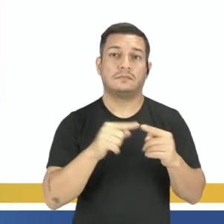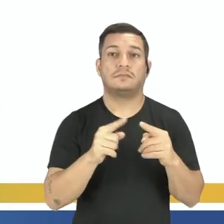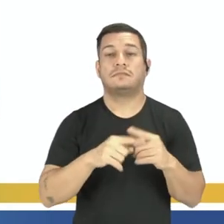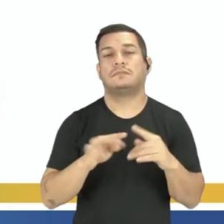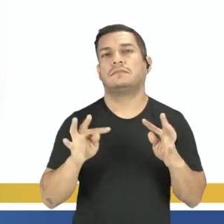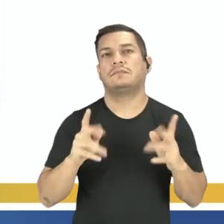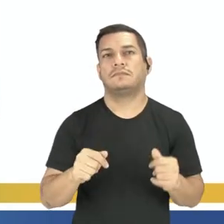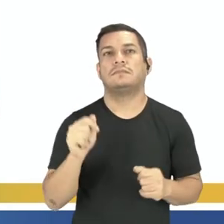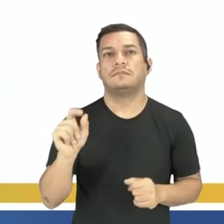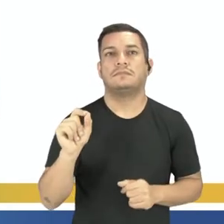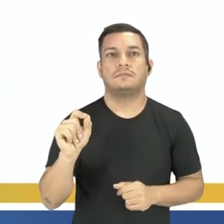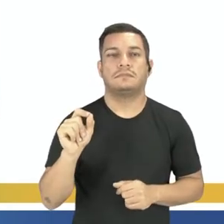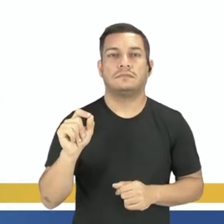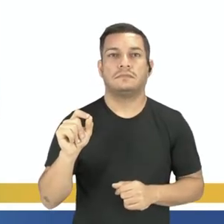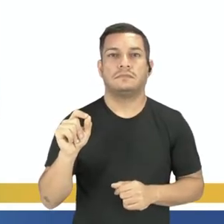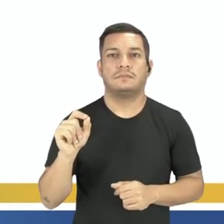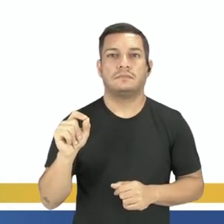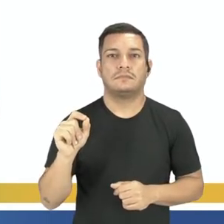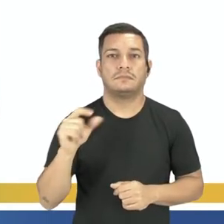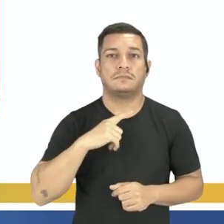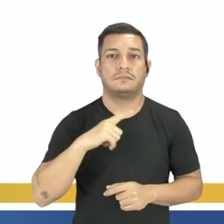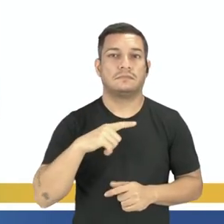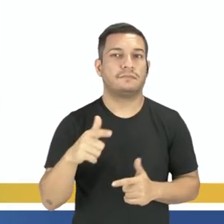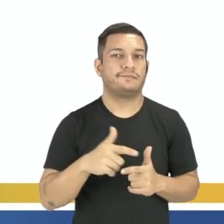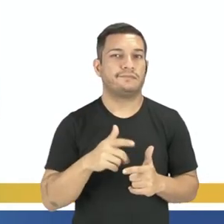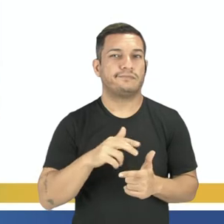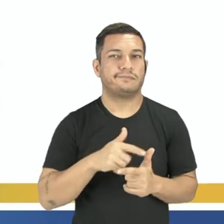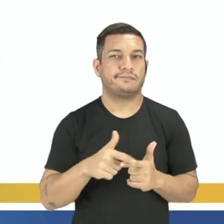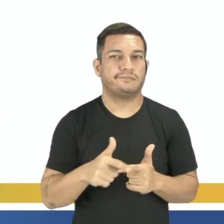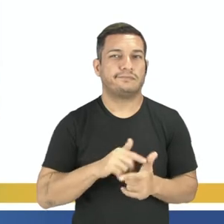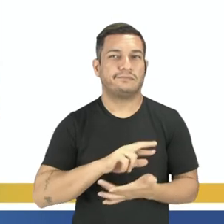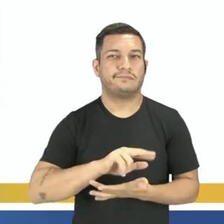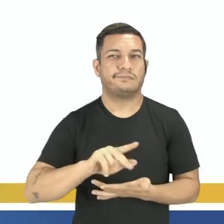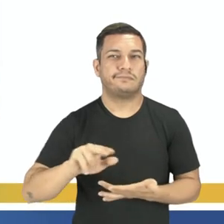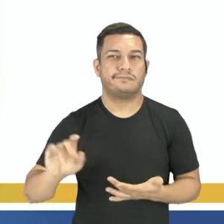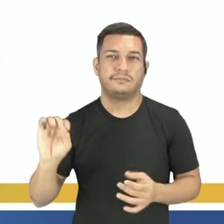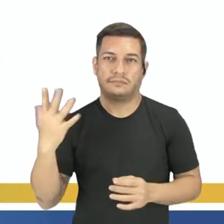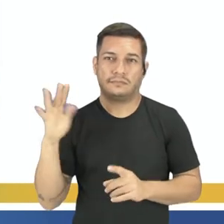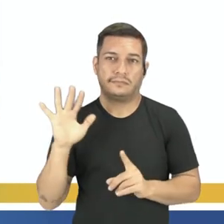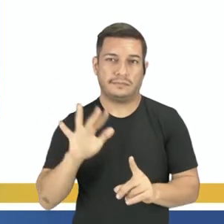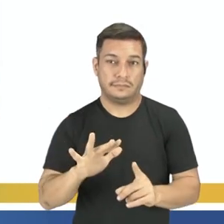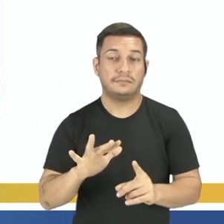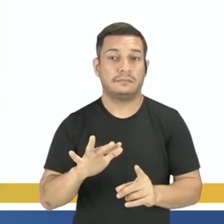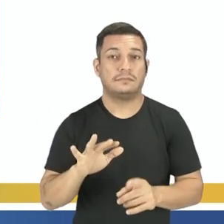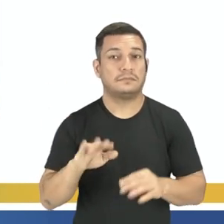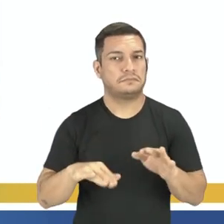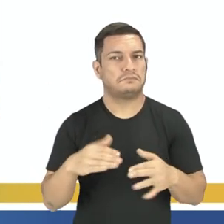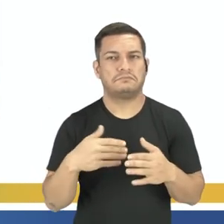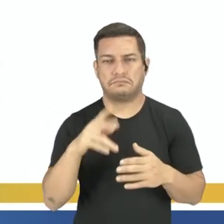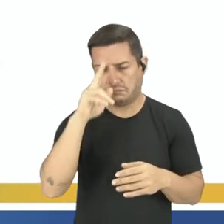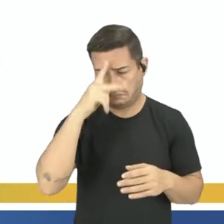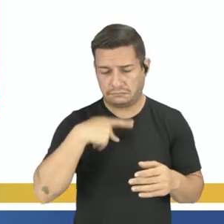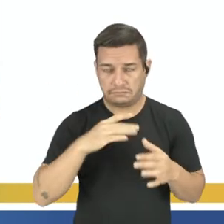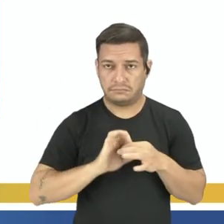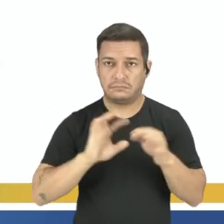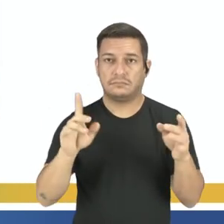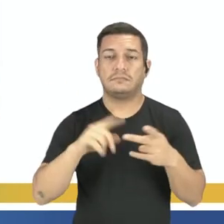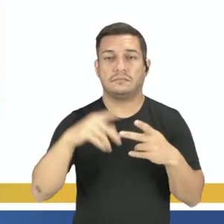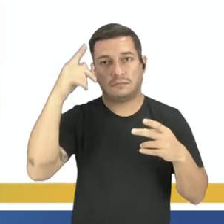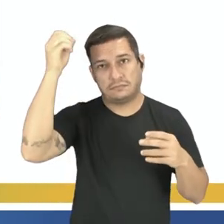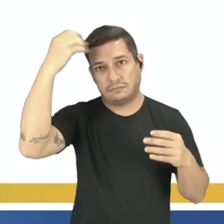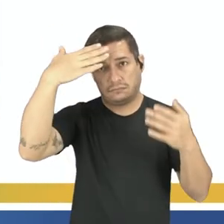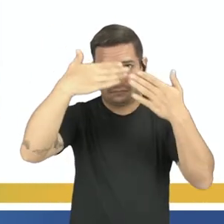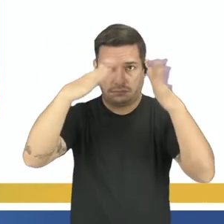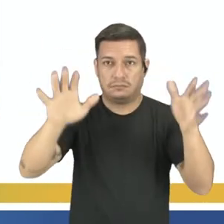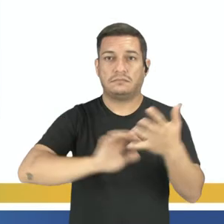a toda essa gama de situações que são influenciadoras. Dependente dos Estados Unidos, o Iluminismo, a Revolução